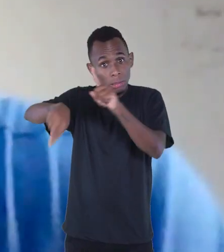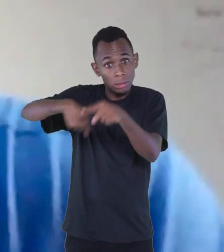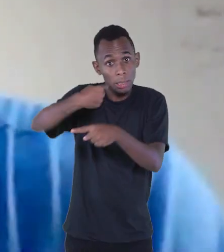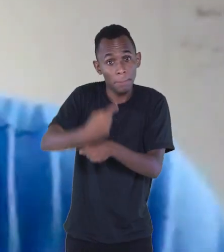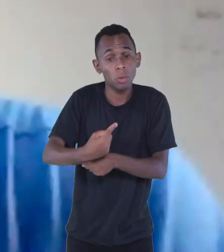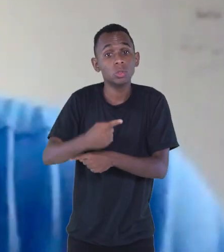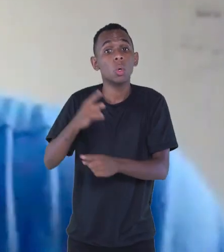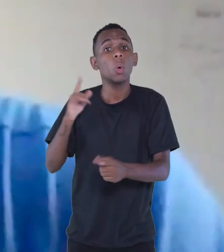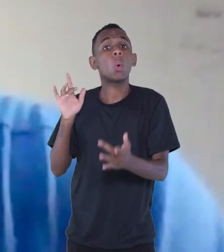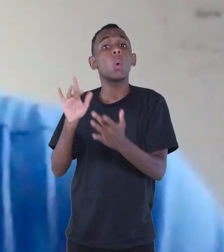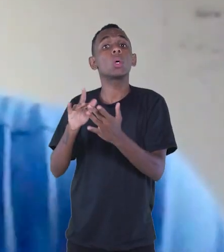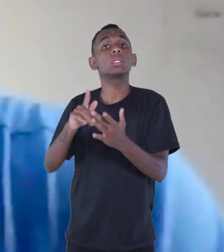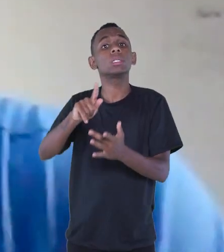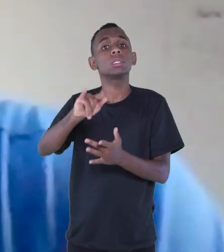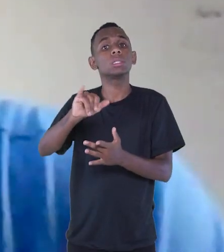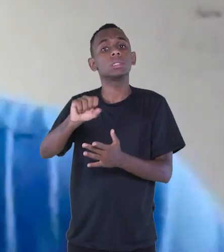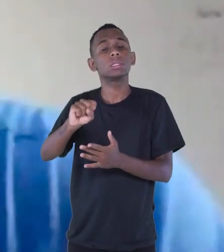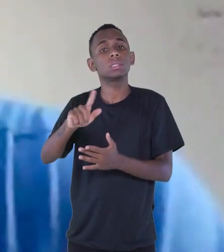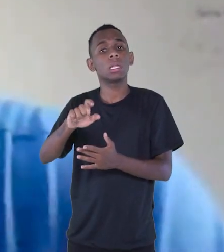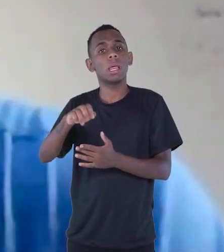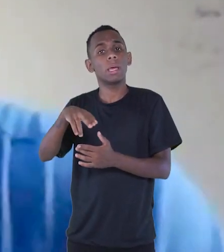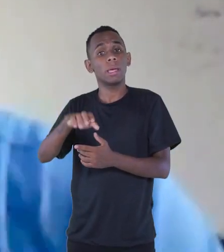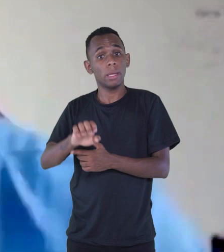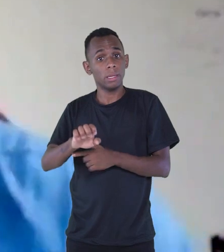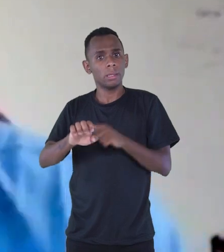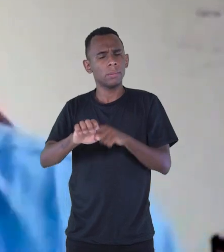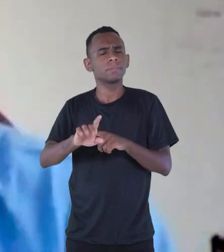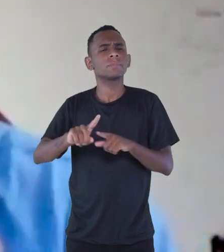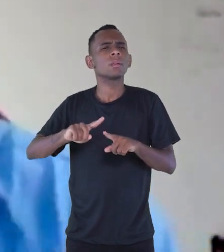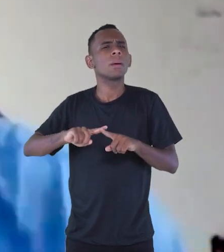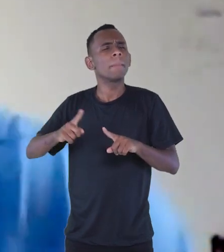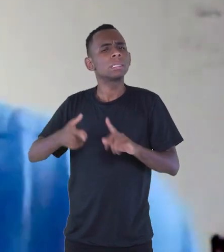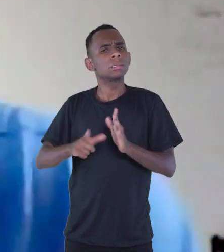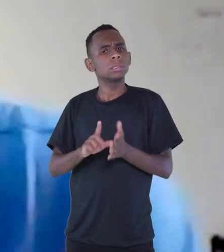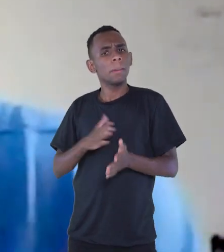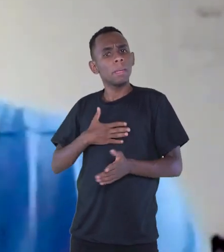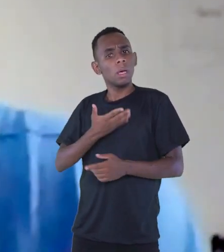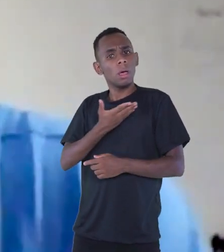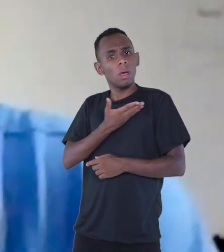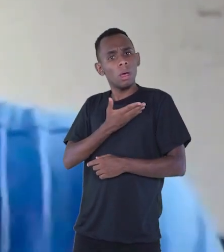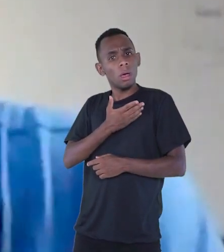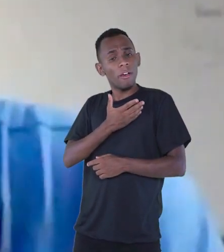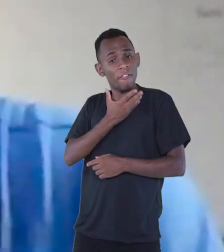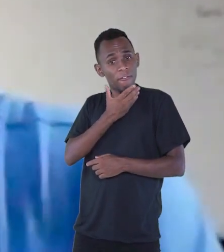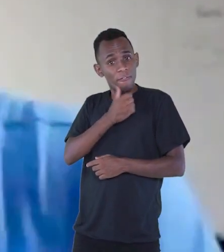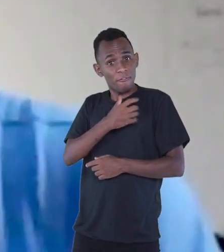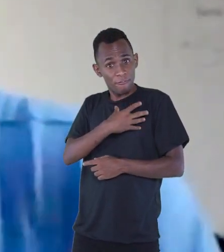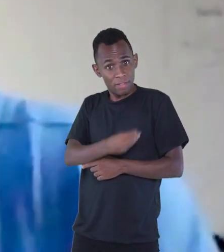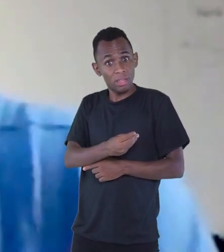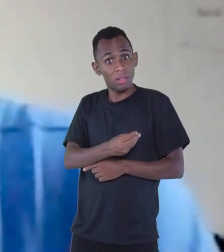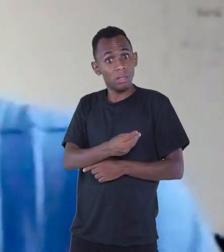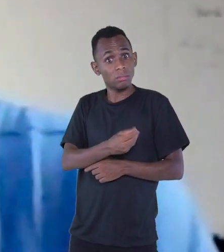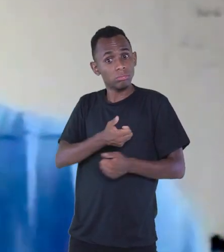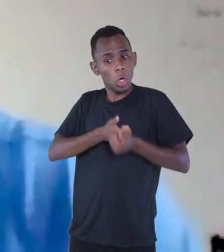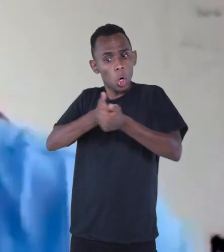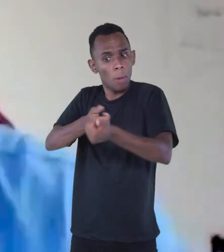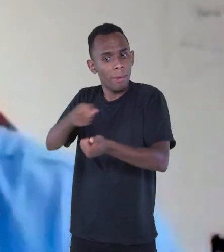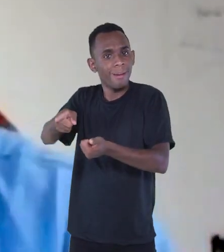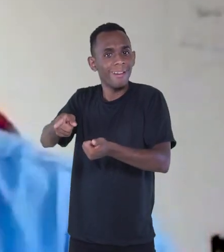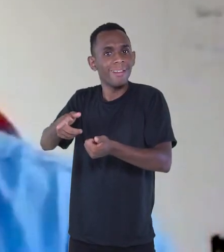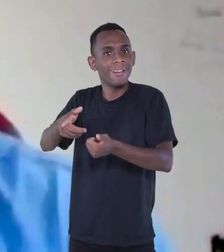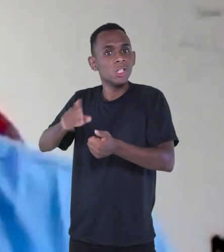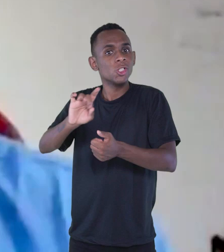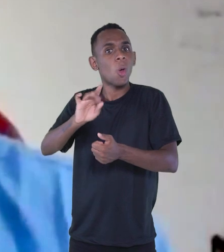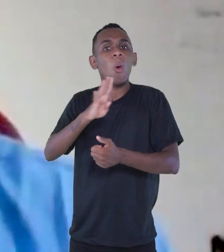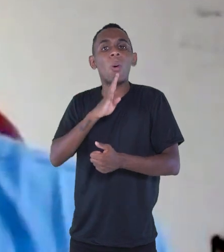Gisleine, pessoalmente, a minha filha, graças à minha filha, que é uma seguidora da Gisleine, e que virou uma pupilo dela. Então, eu só